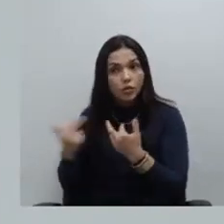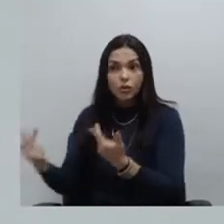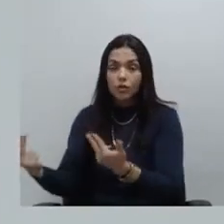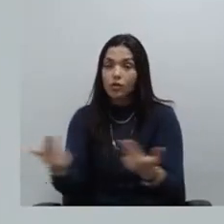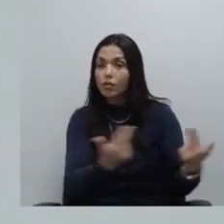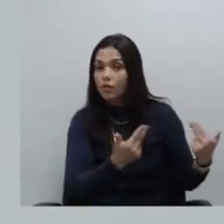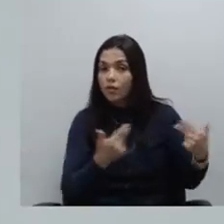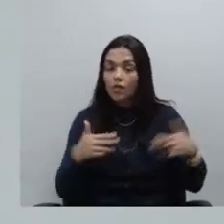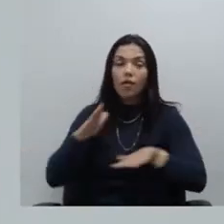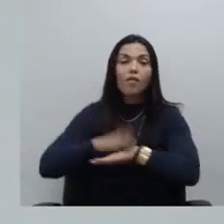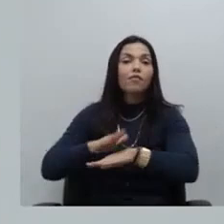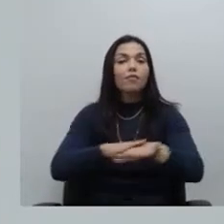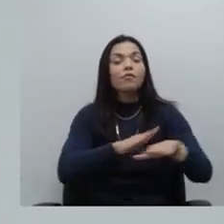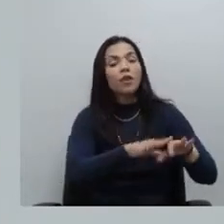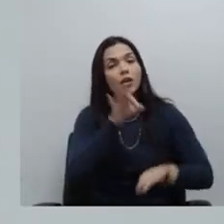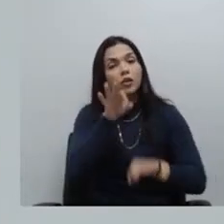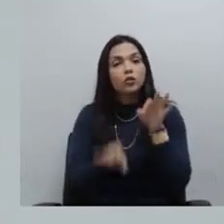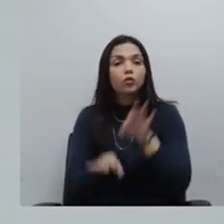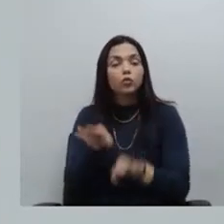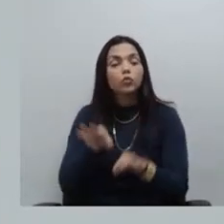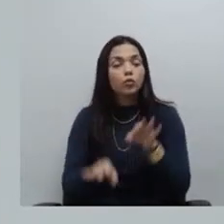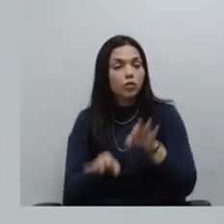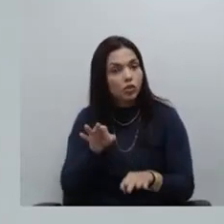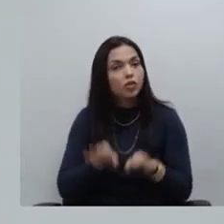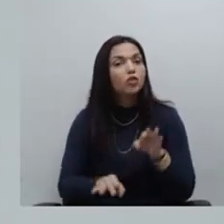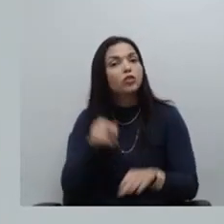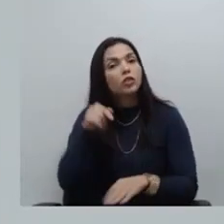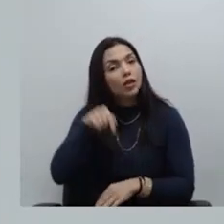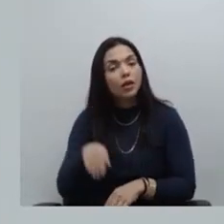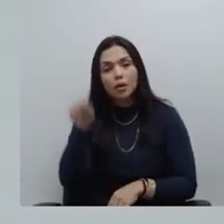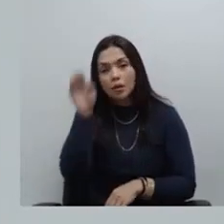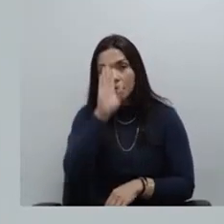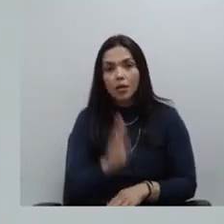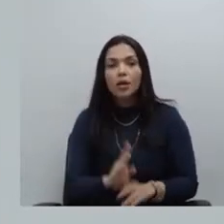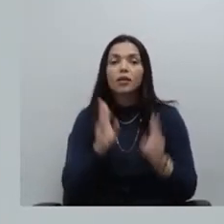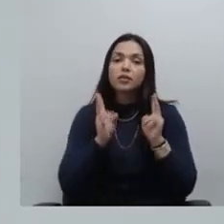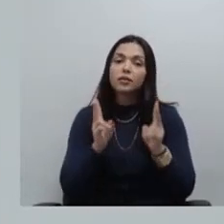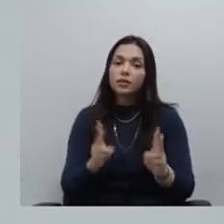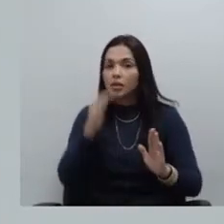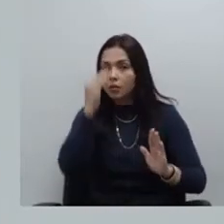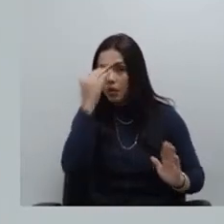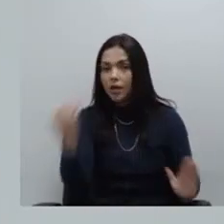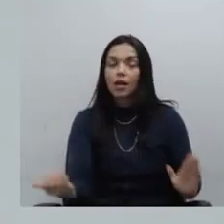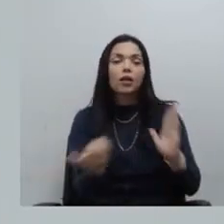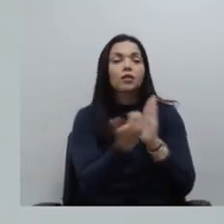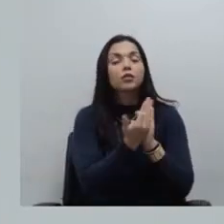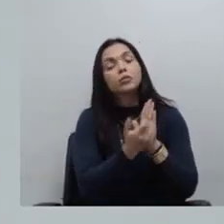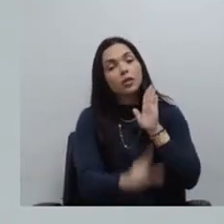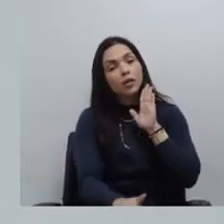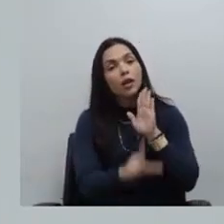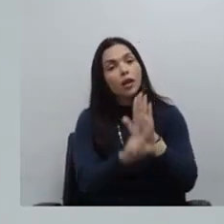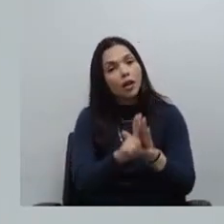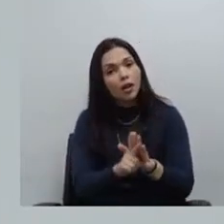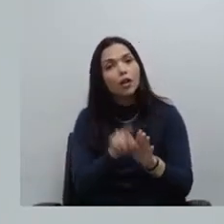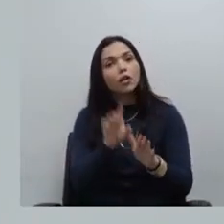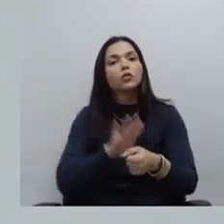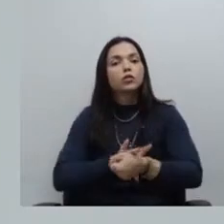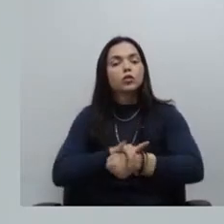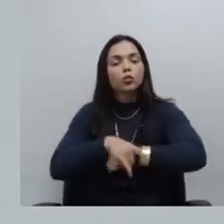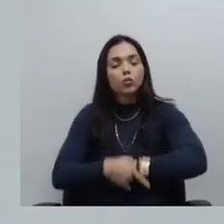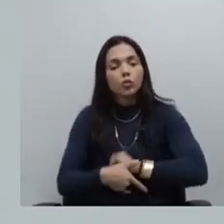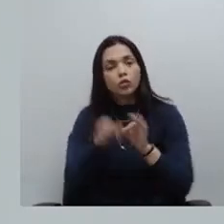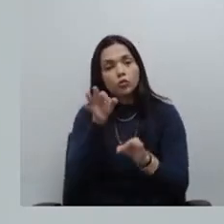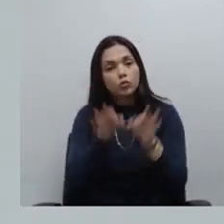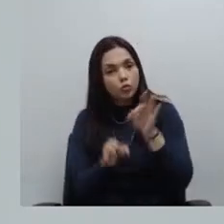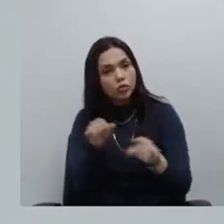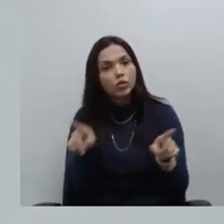carreiras jurídicas do país fazem claro sempre dentro da legalidade da segurança jurídica e da possibilidade orçamentária